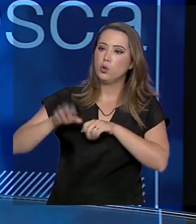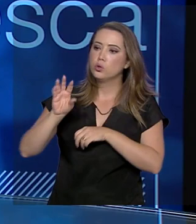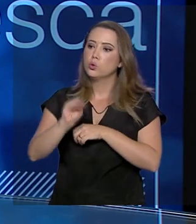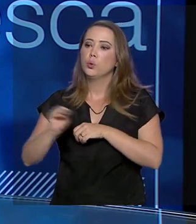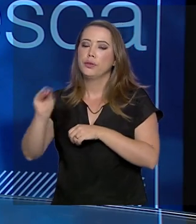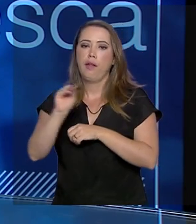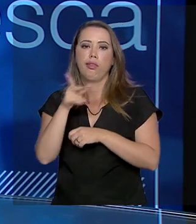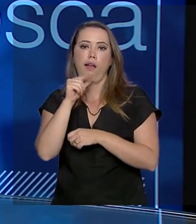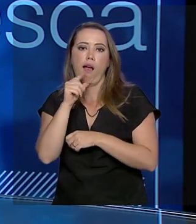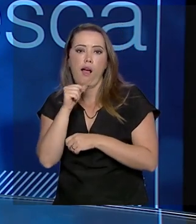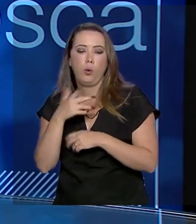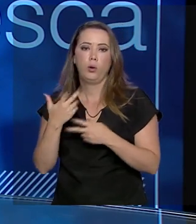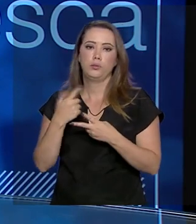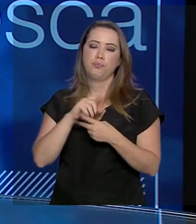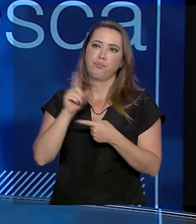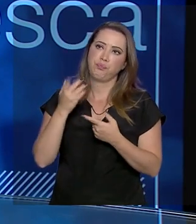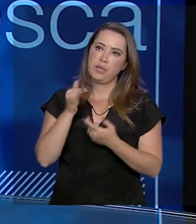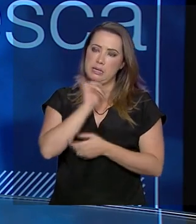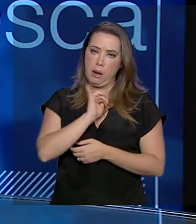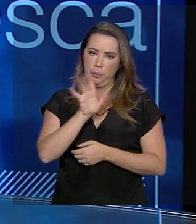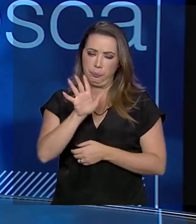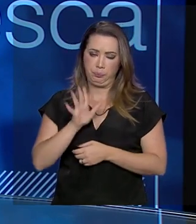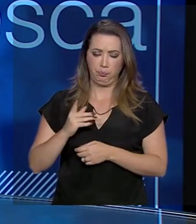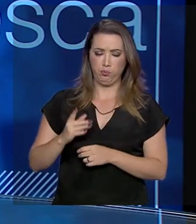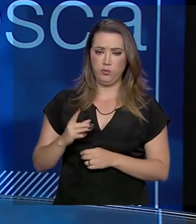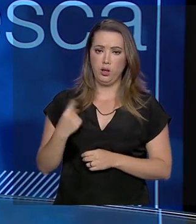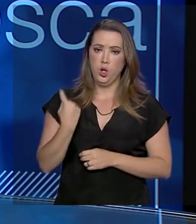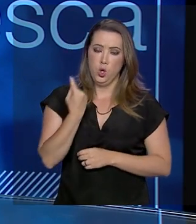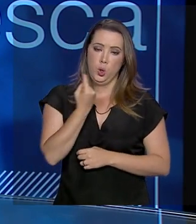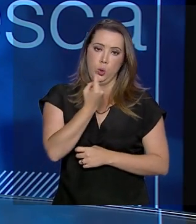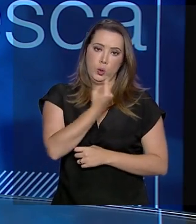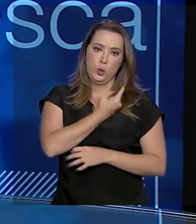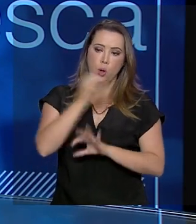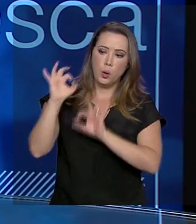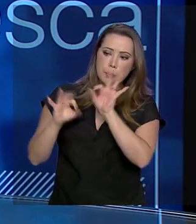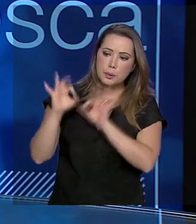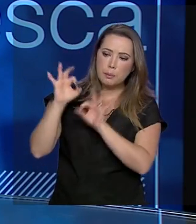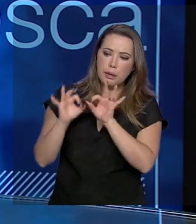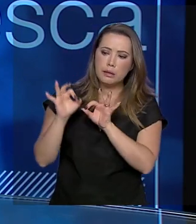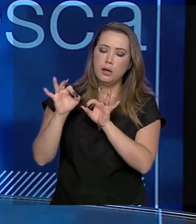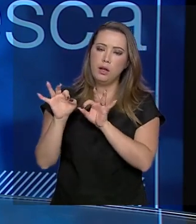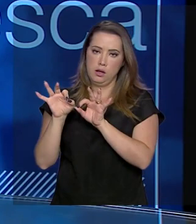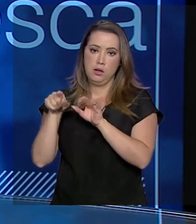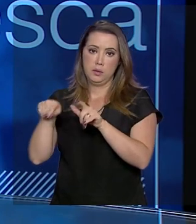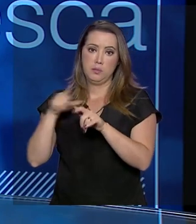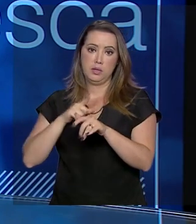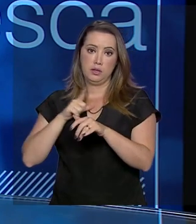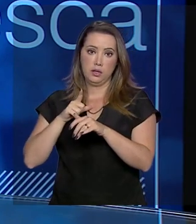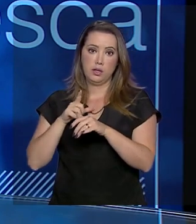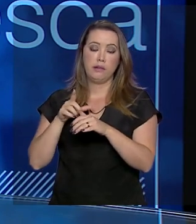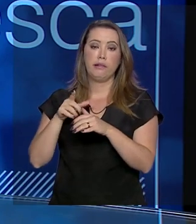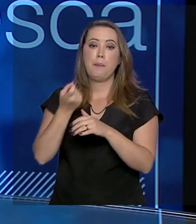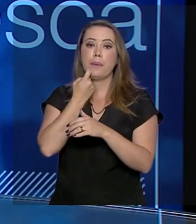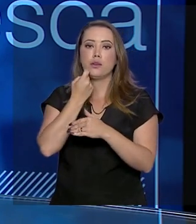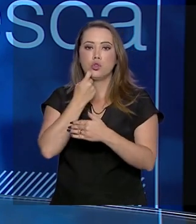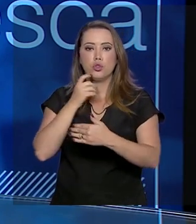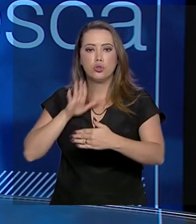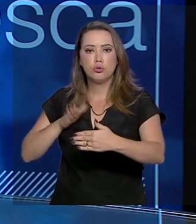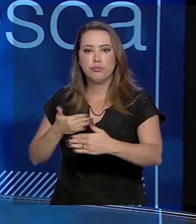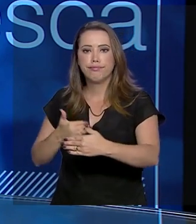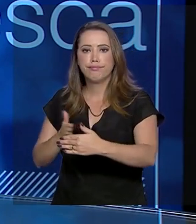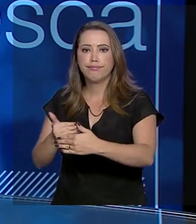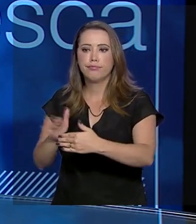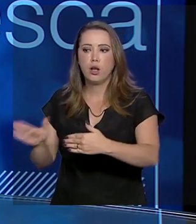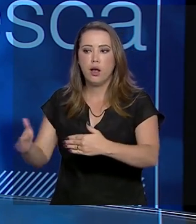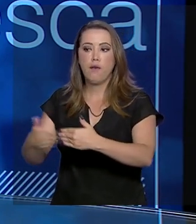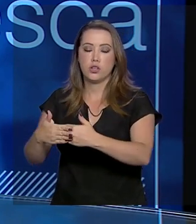corpo hídrico. Nós, por exemplo, quando implantamos algum cultivo de pescado, ali existem testes